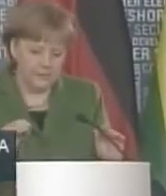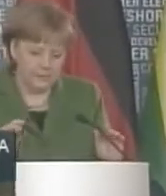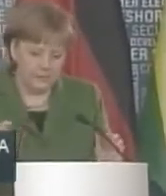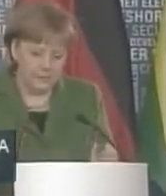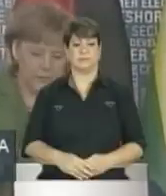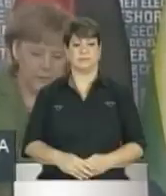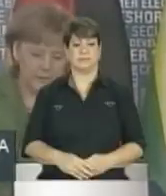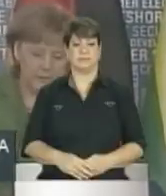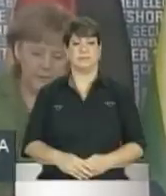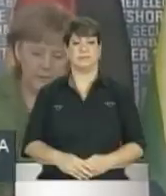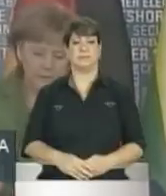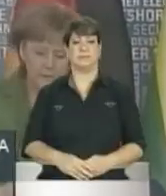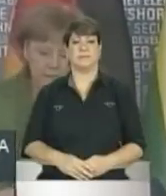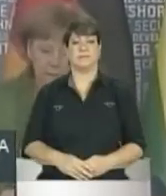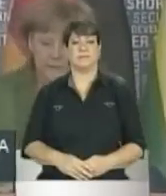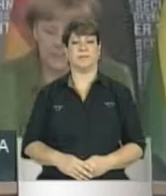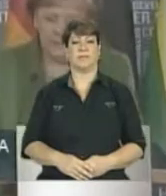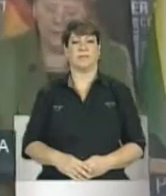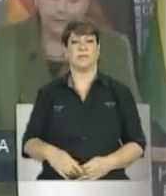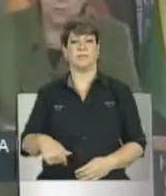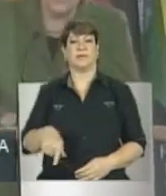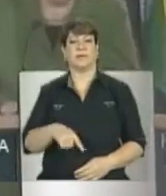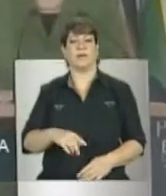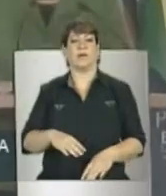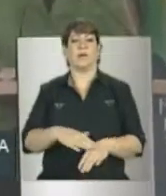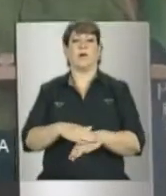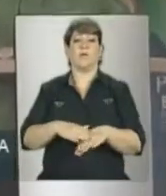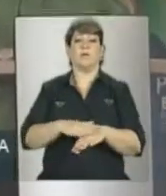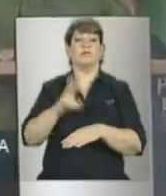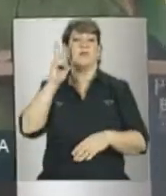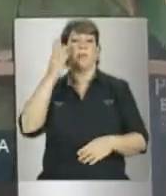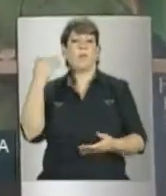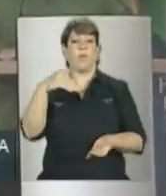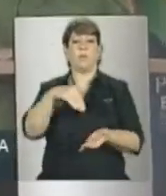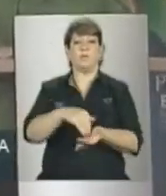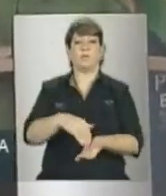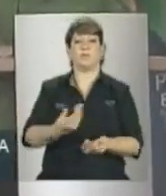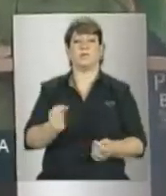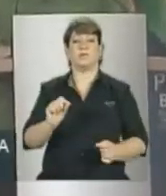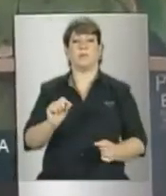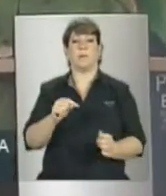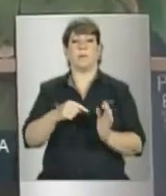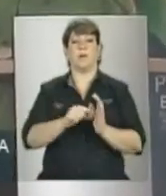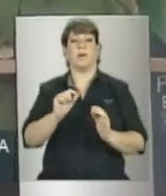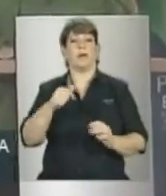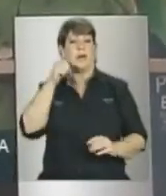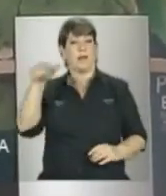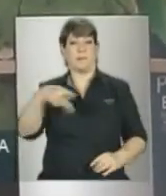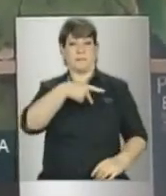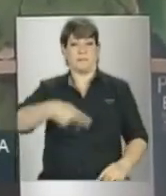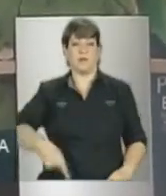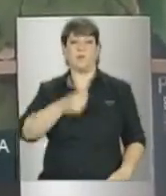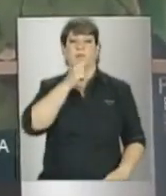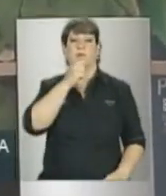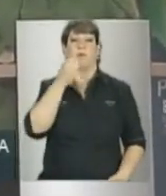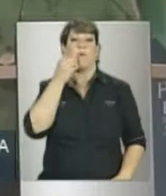Não conversamos sobre o último ponto, portanto, a presidenta nem teve oportunidade de fazer promessas. A